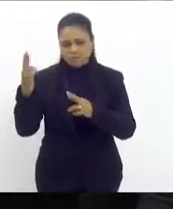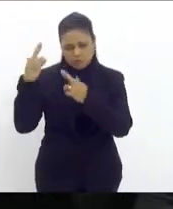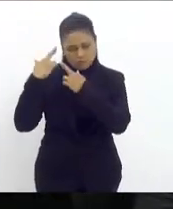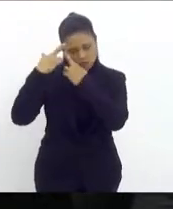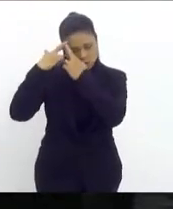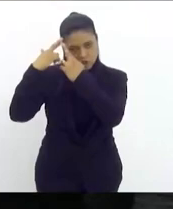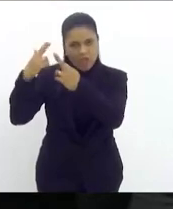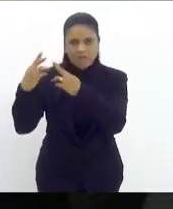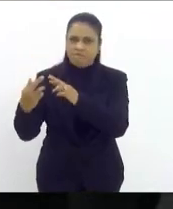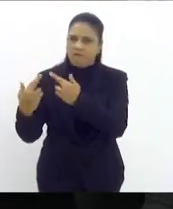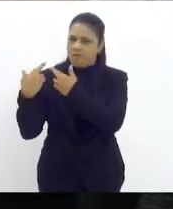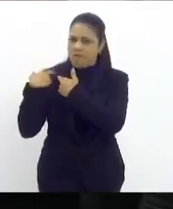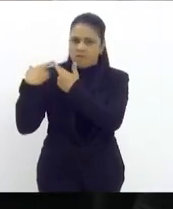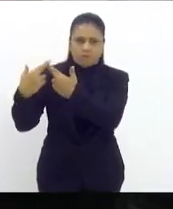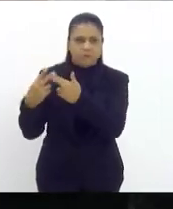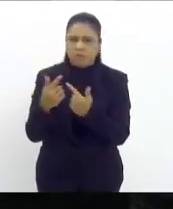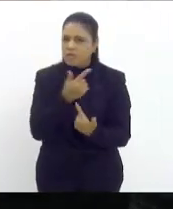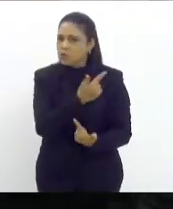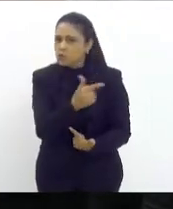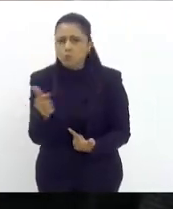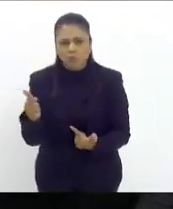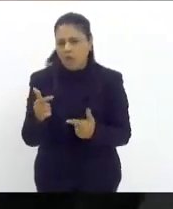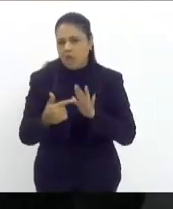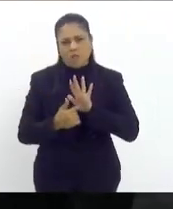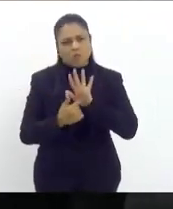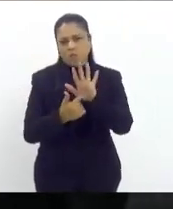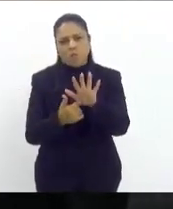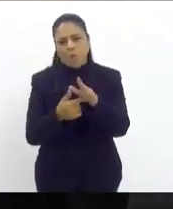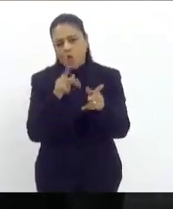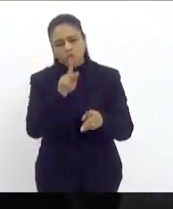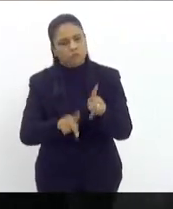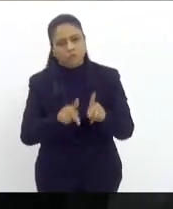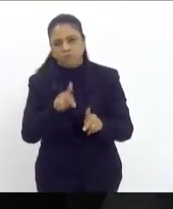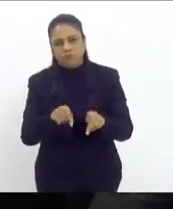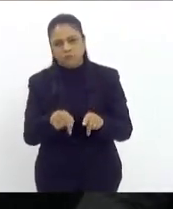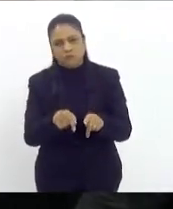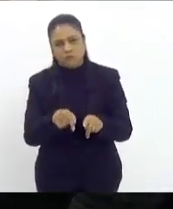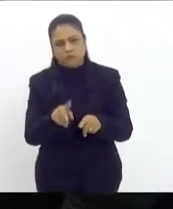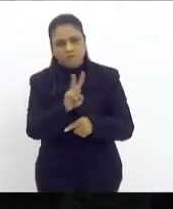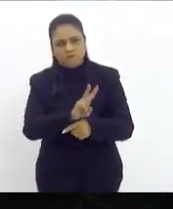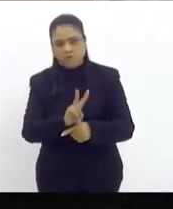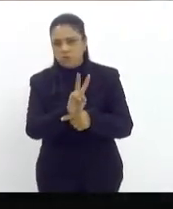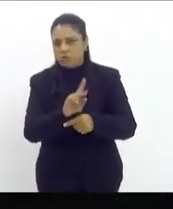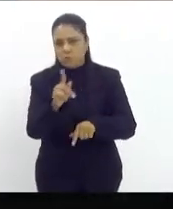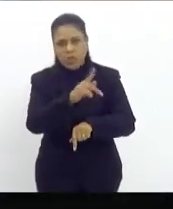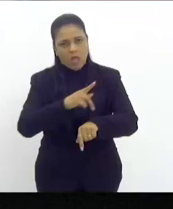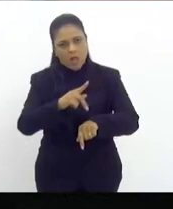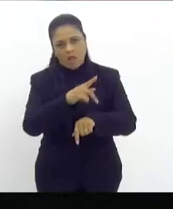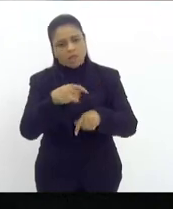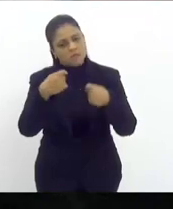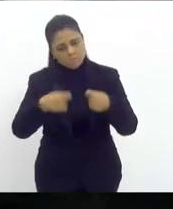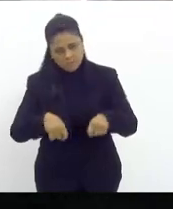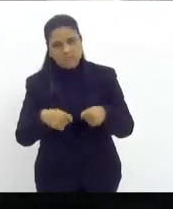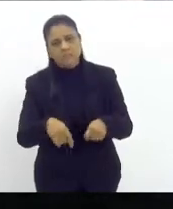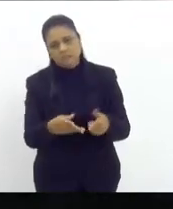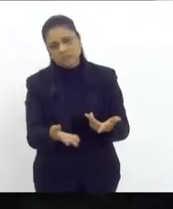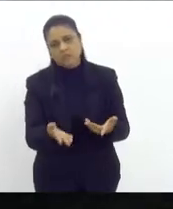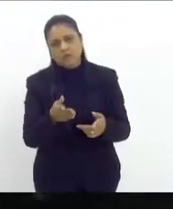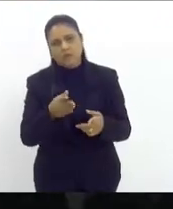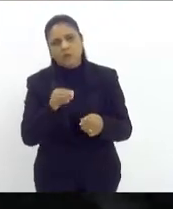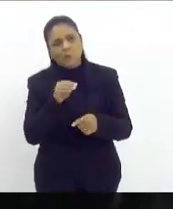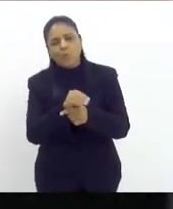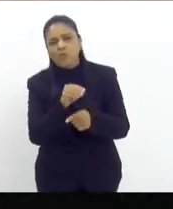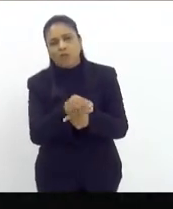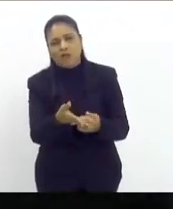responsabilidade que não está demonstrando com o seu povo que merecia muito mais cuidado do que tem merecido do que tem